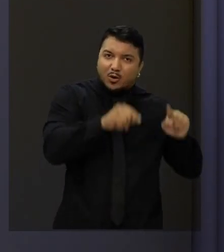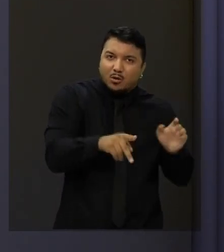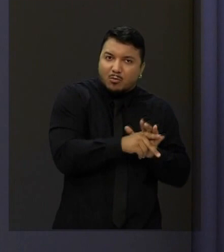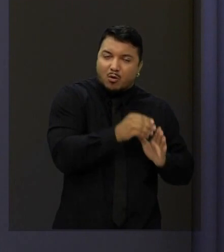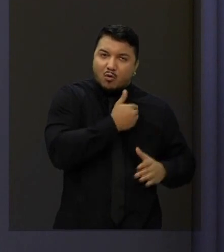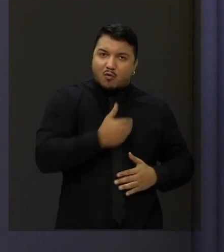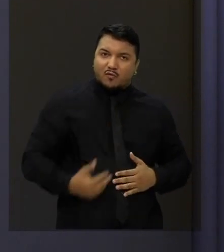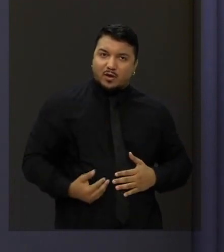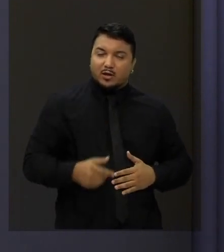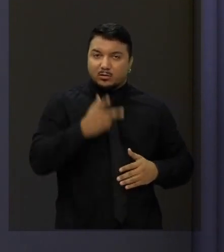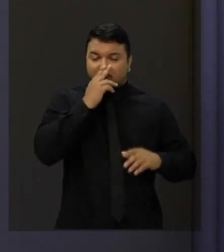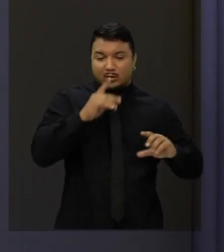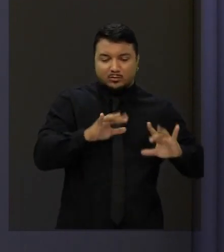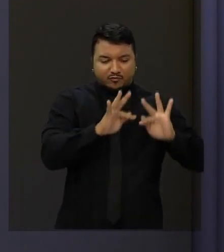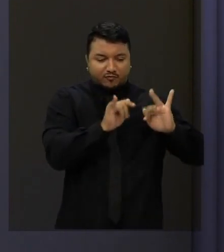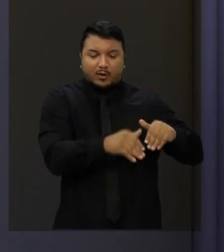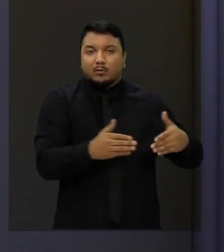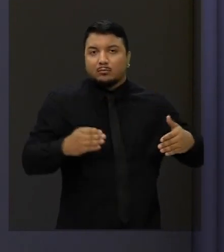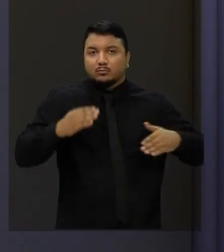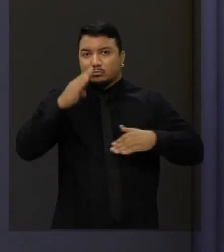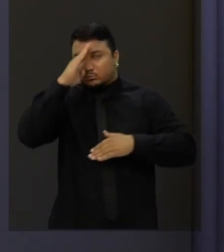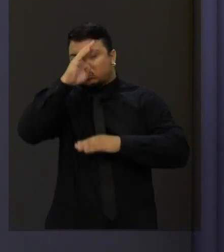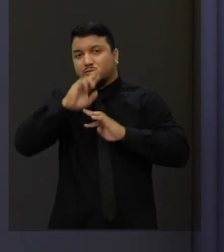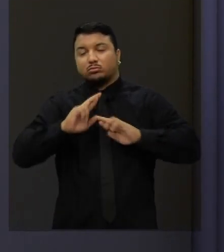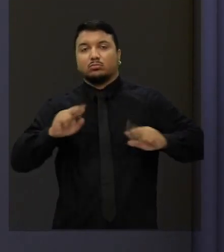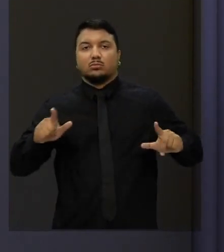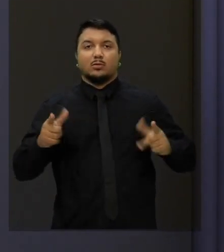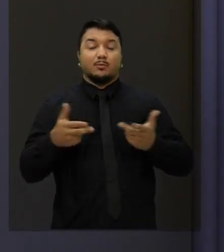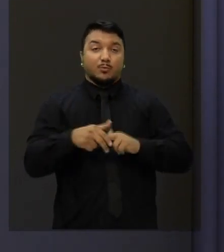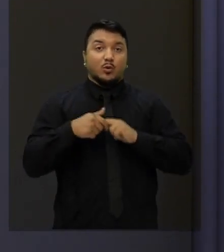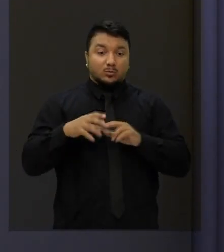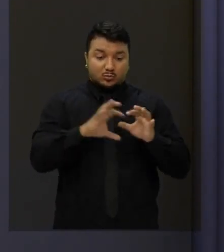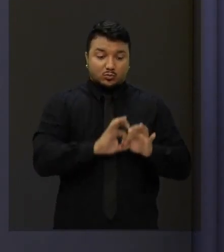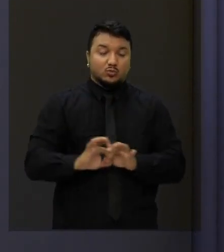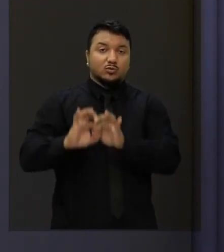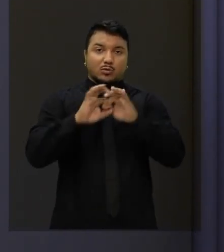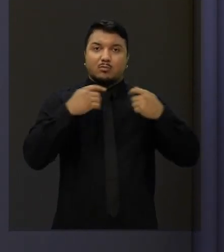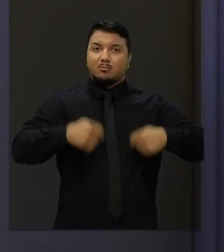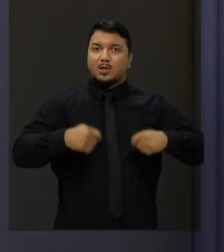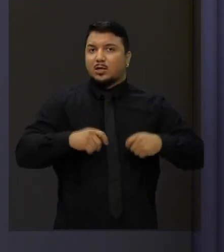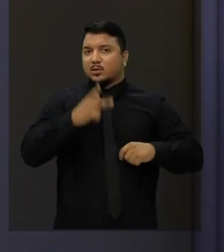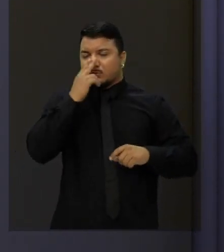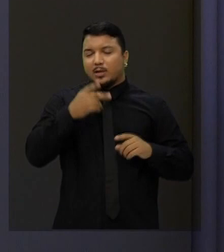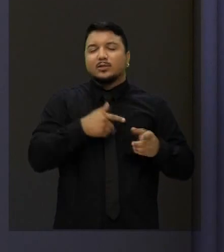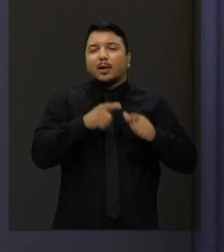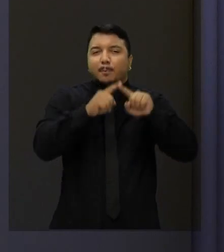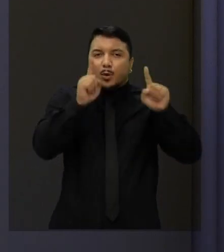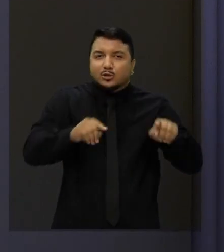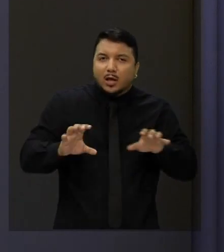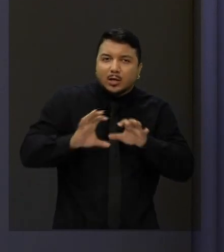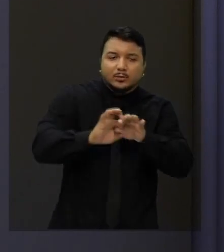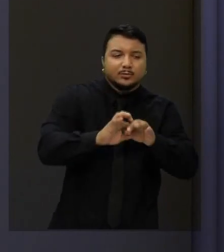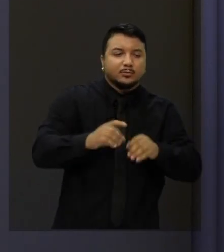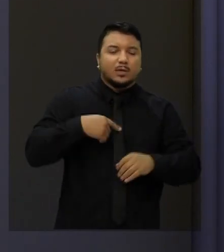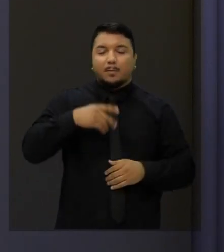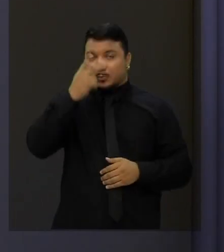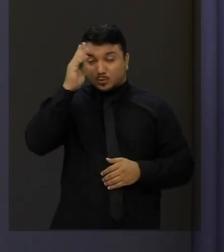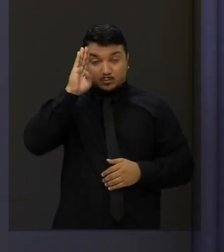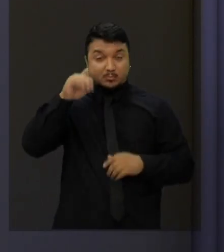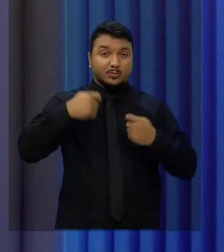que não tem onde morar. Por isso nós temos que ter essa união de forças, um alinhamento de projetos para fazer mais, para quem mais precisa.